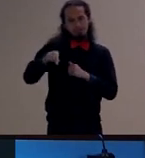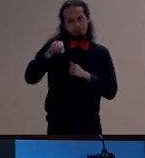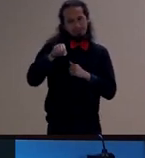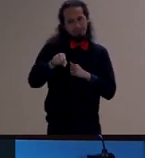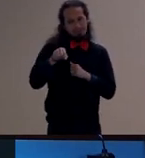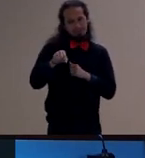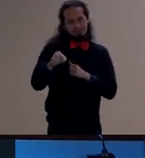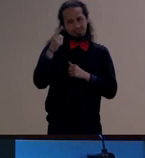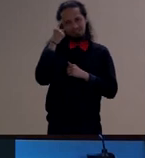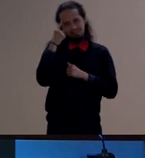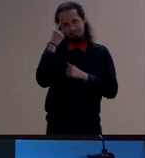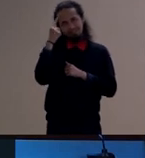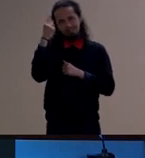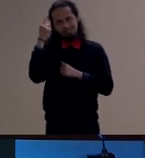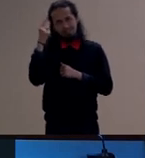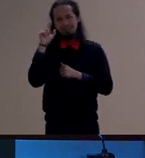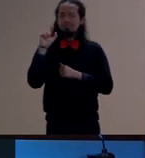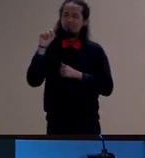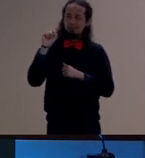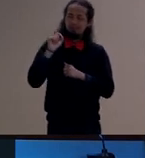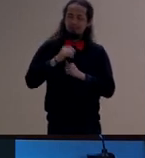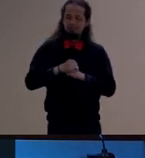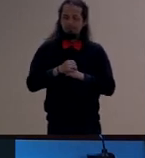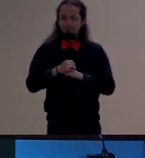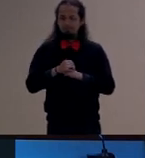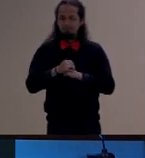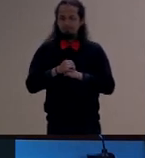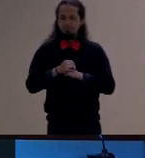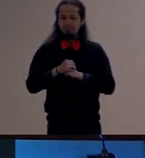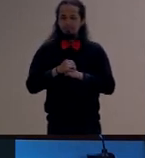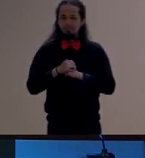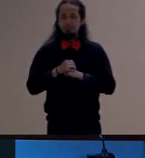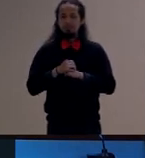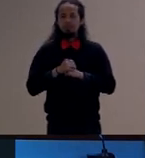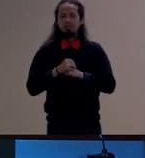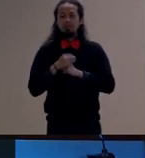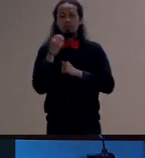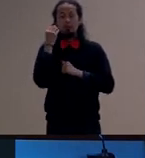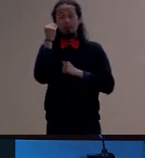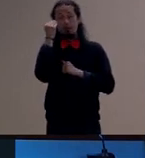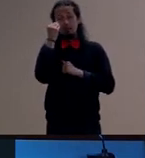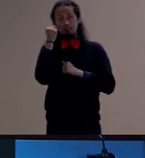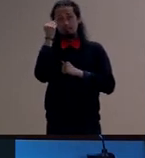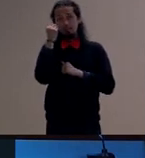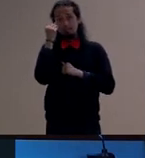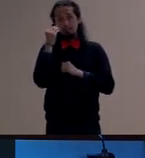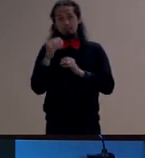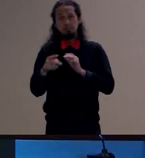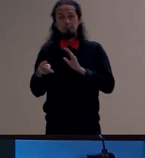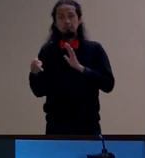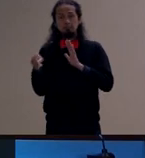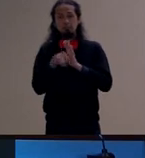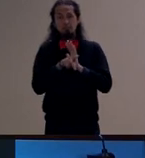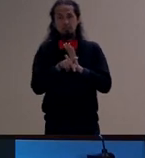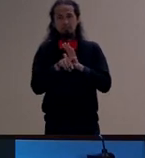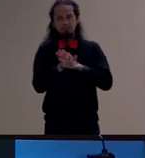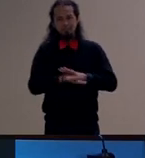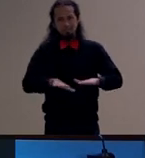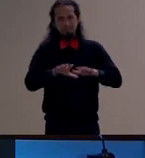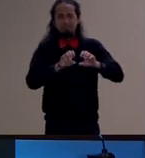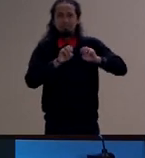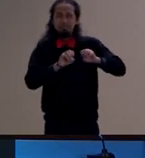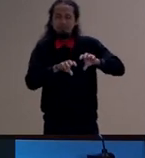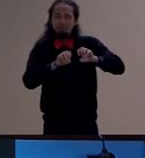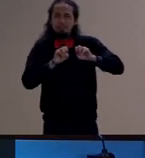a experiência não só é própria da infância como sobrevive ali porque as